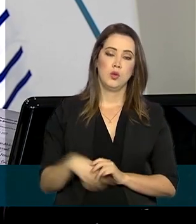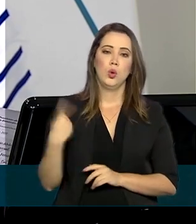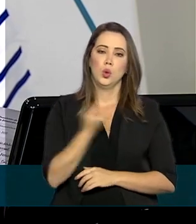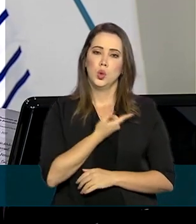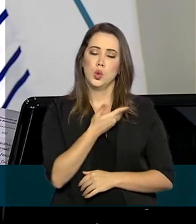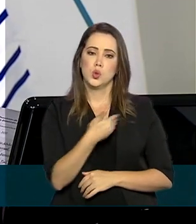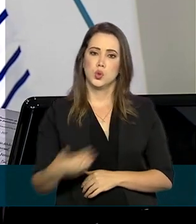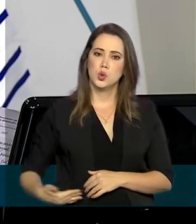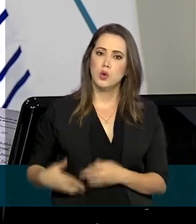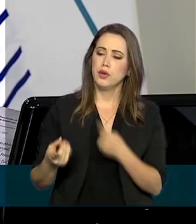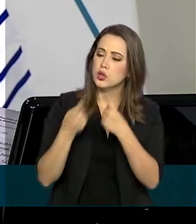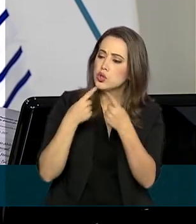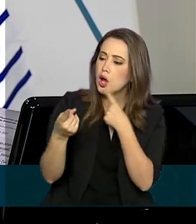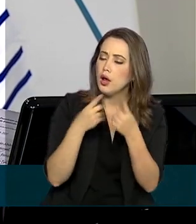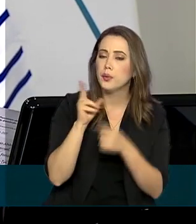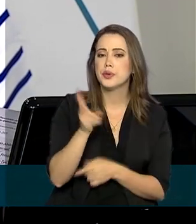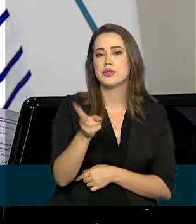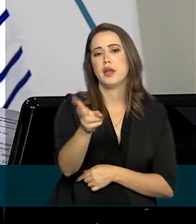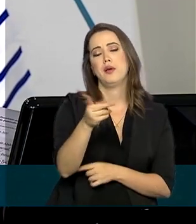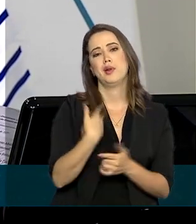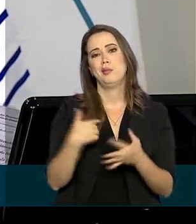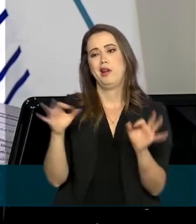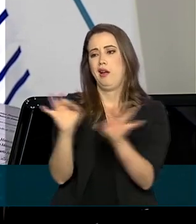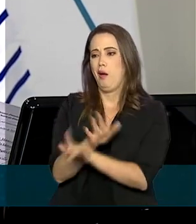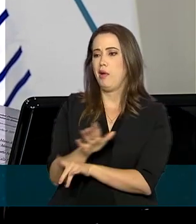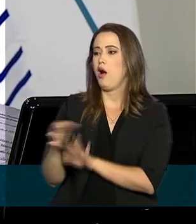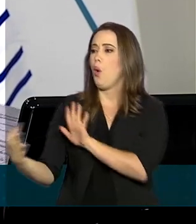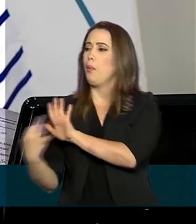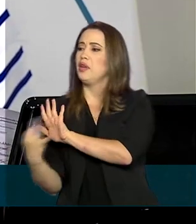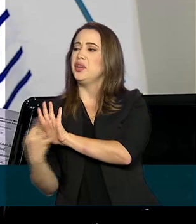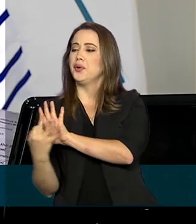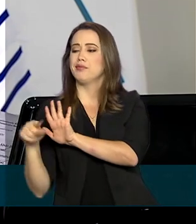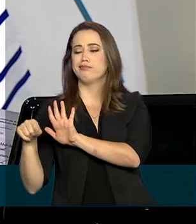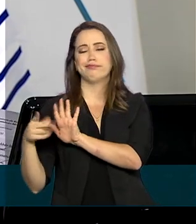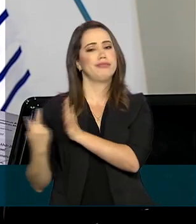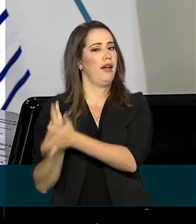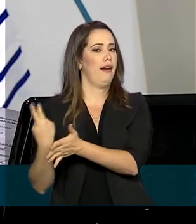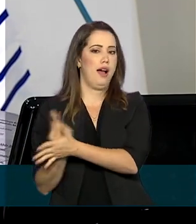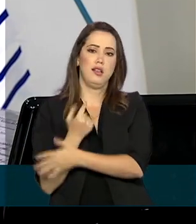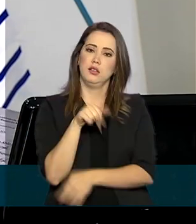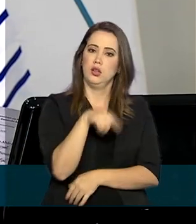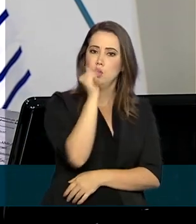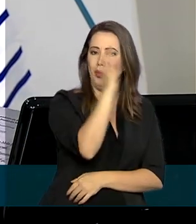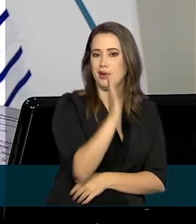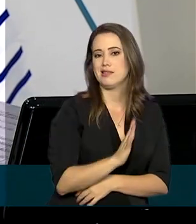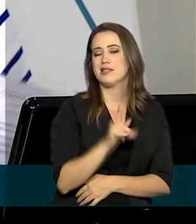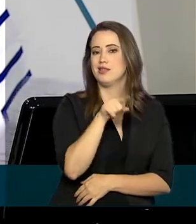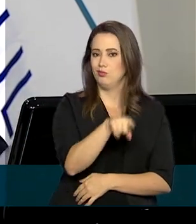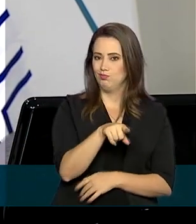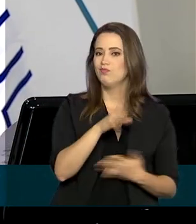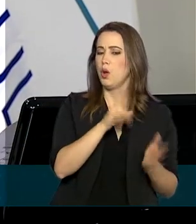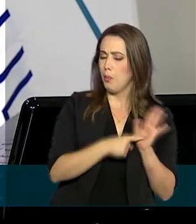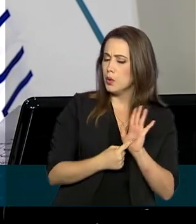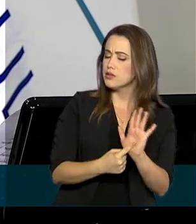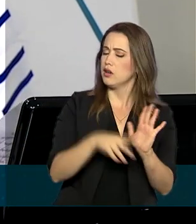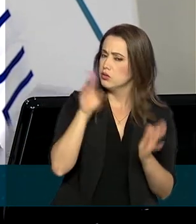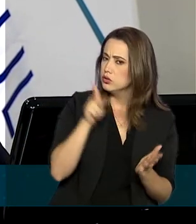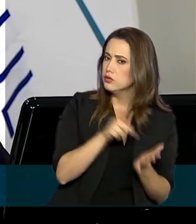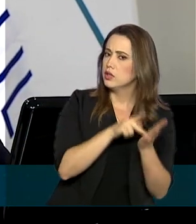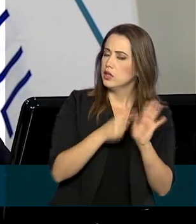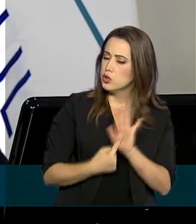diferentes interlocutores para desfazer opiniões distorcidas sobre o Brasil e expor as ações